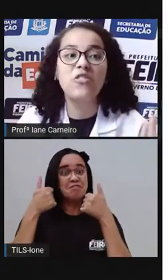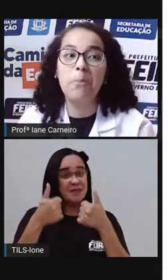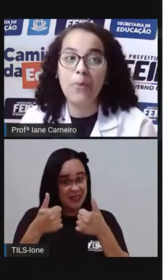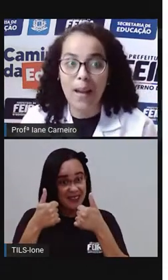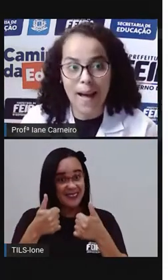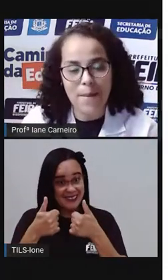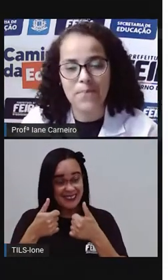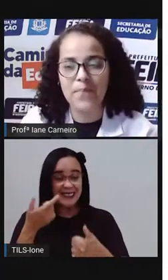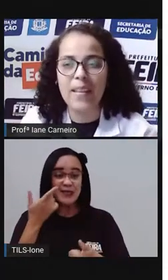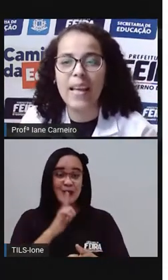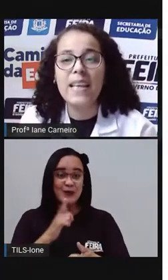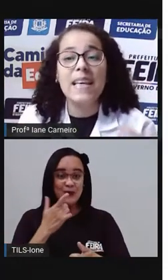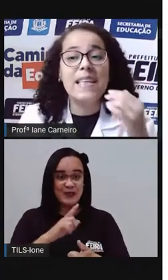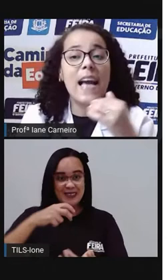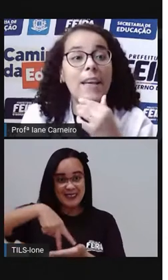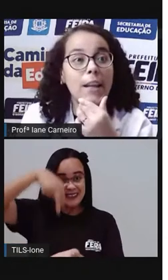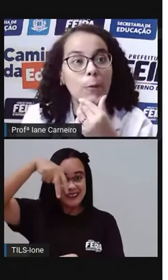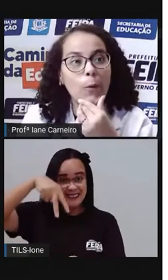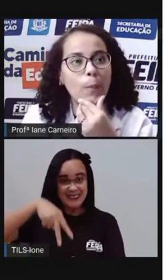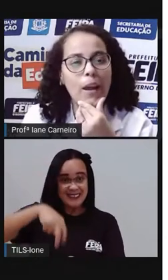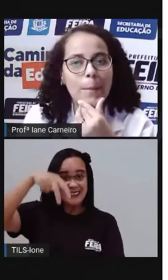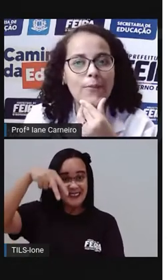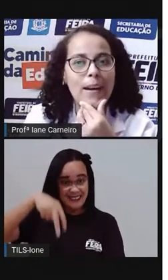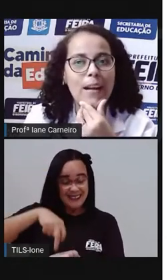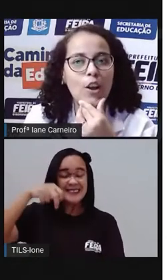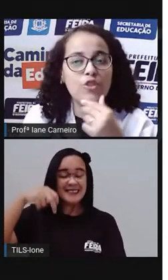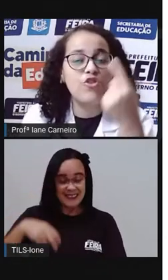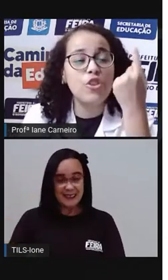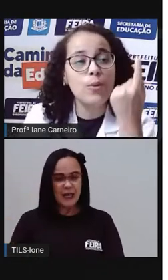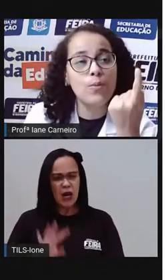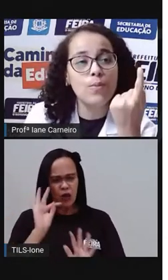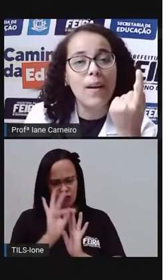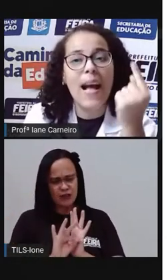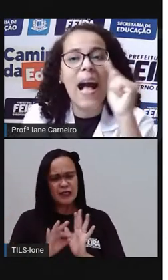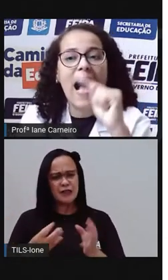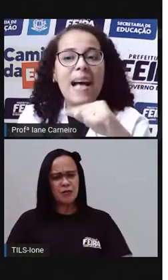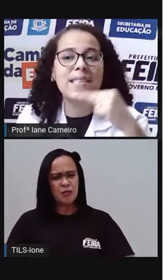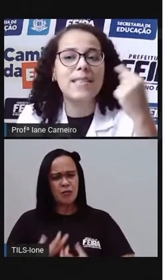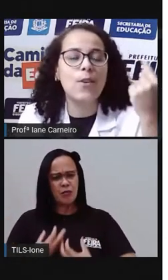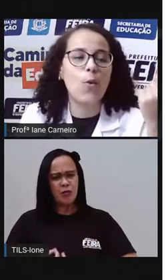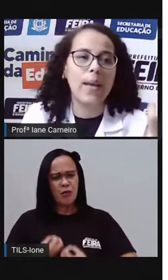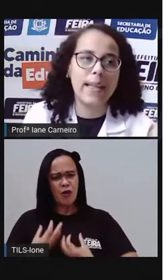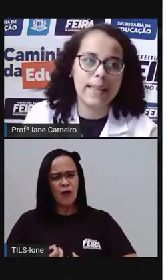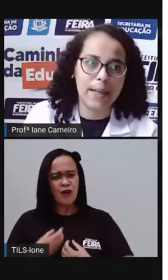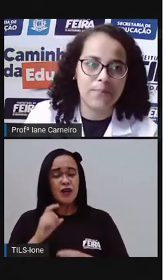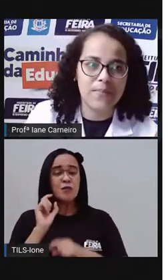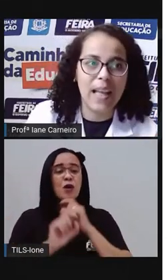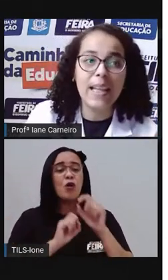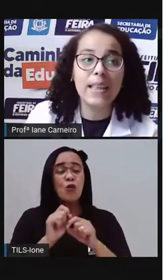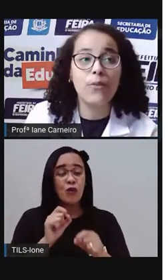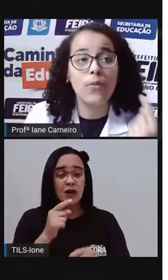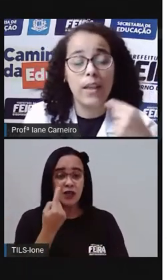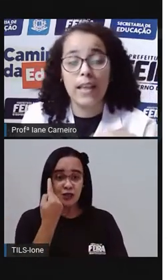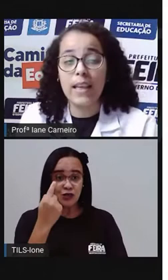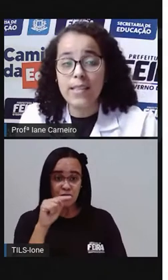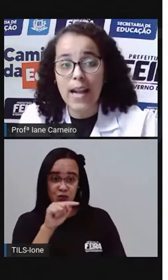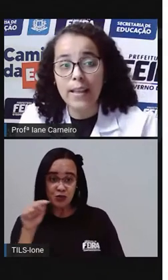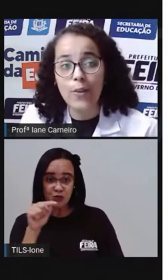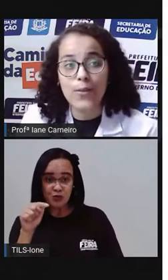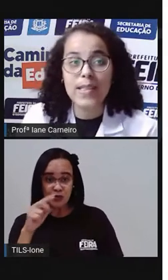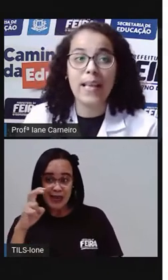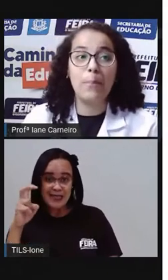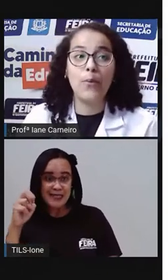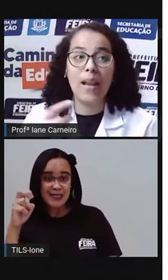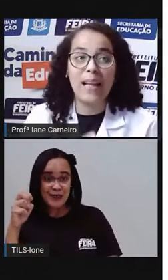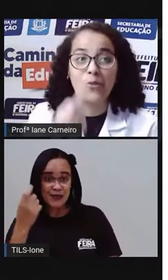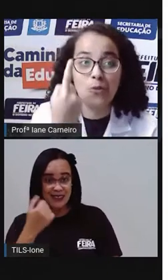realmente pular. E aí, o poema fala de 1 a 50. Então, quem será que